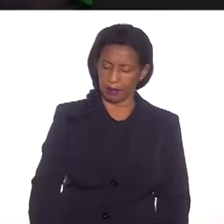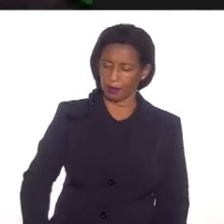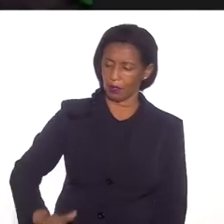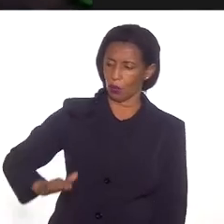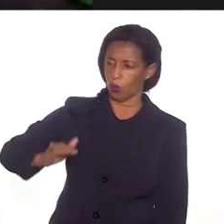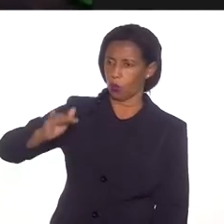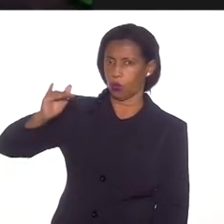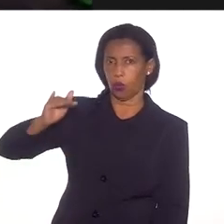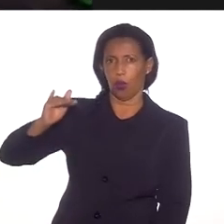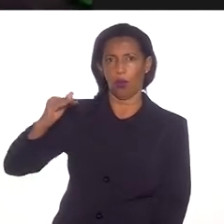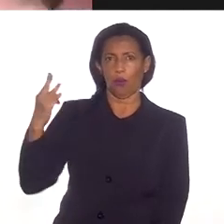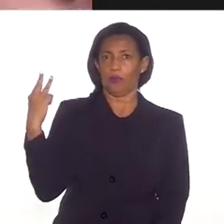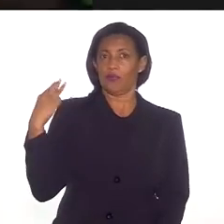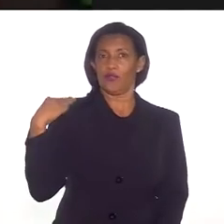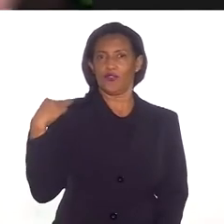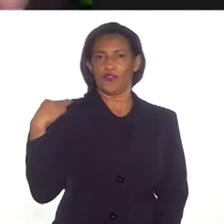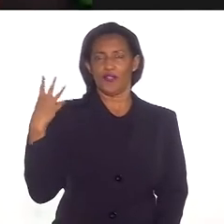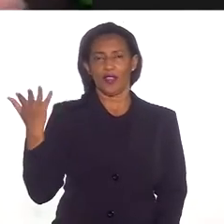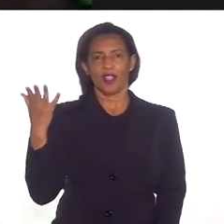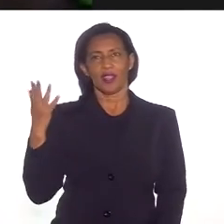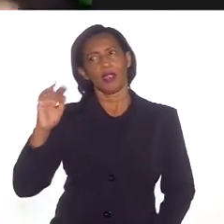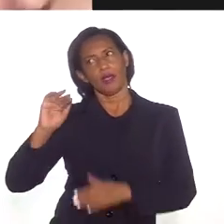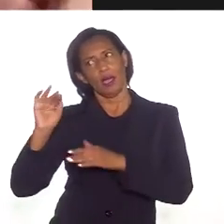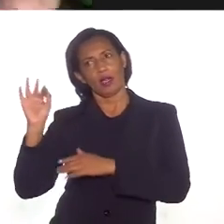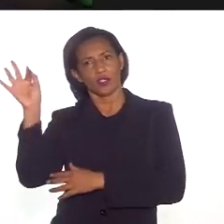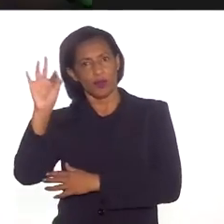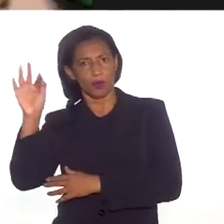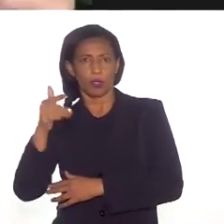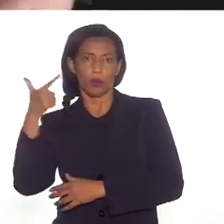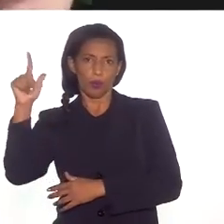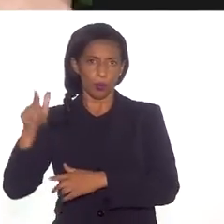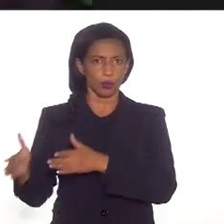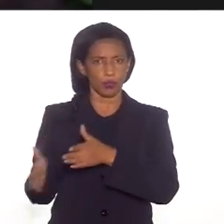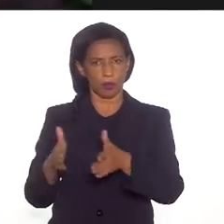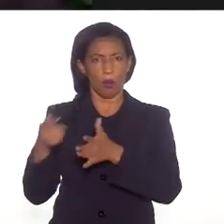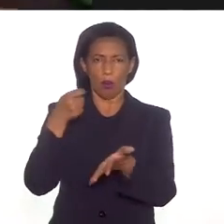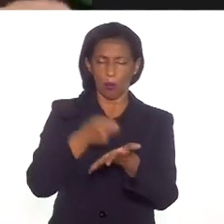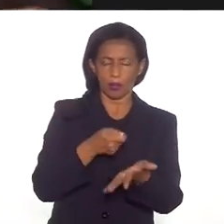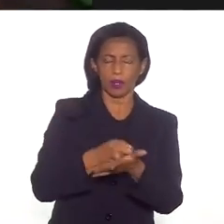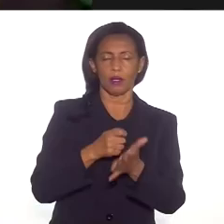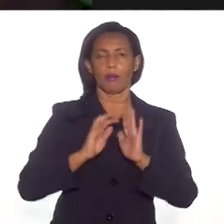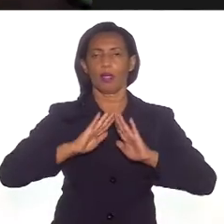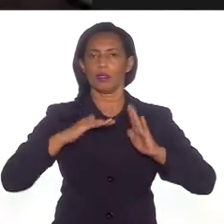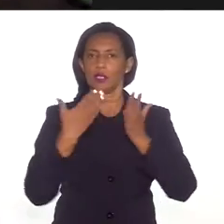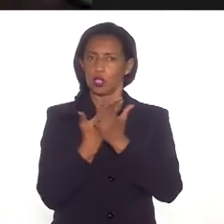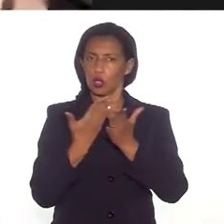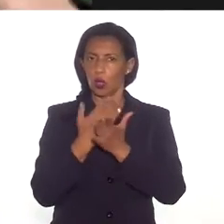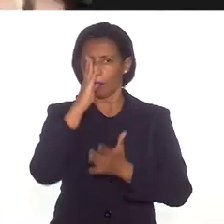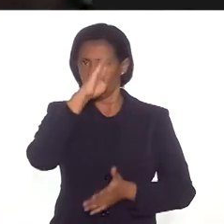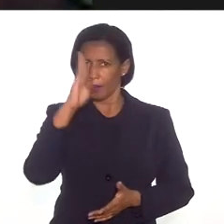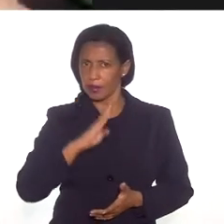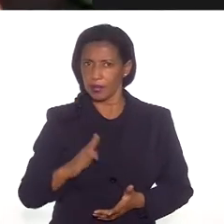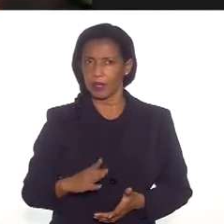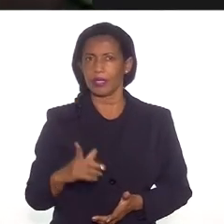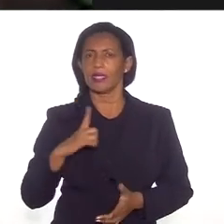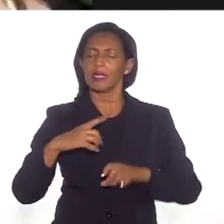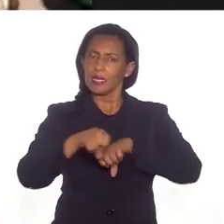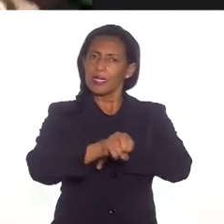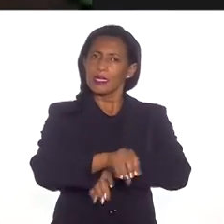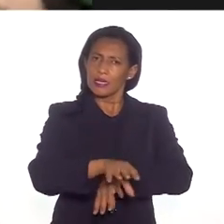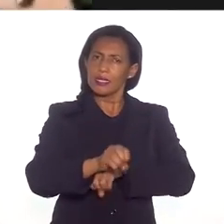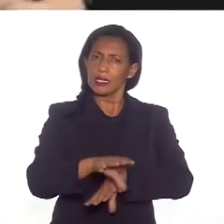médio. E, é claro, as universidades por outros caminhos, mas, obrigatoriamente, as escolas brasileiras têm que